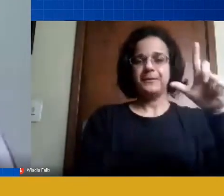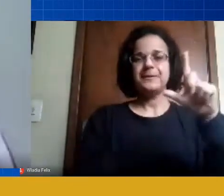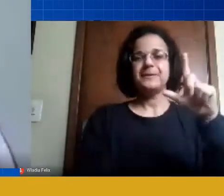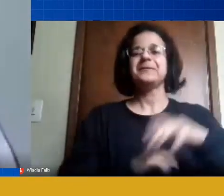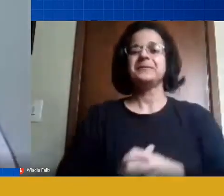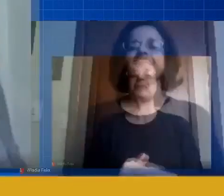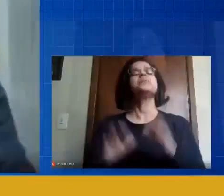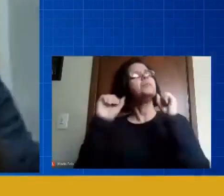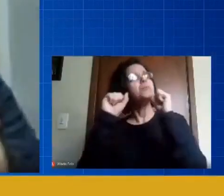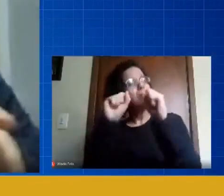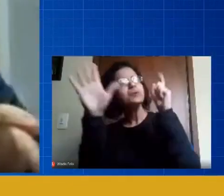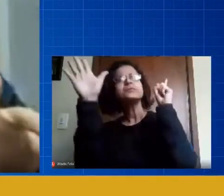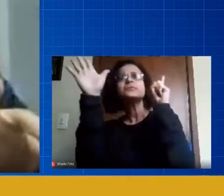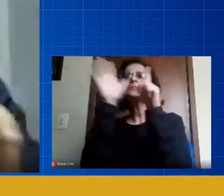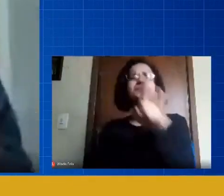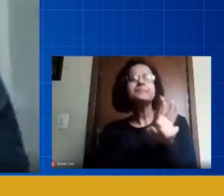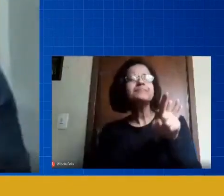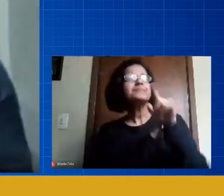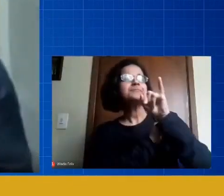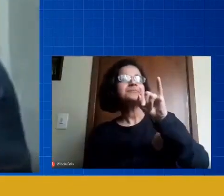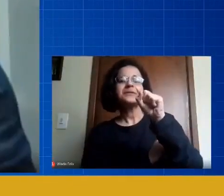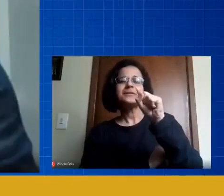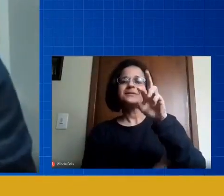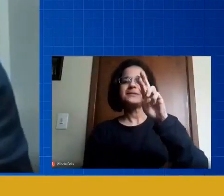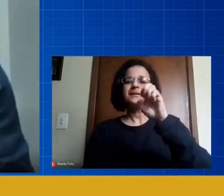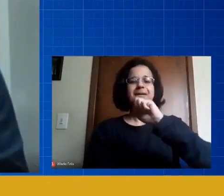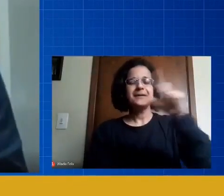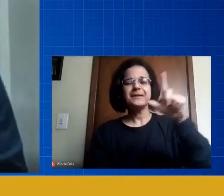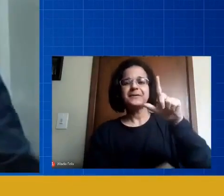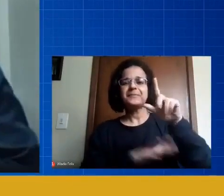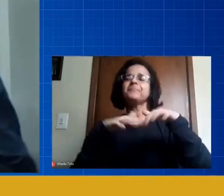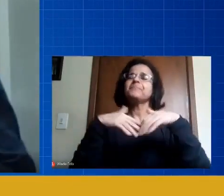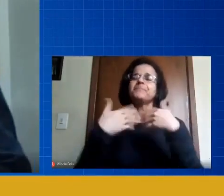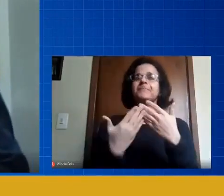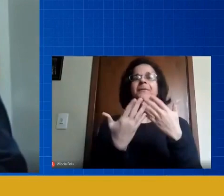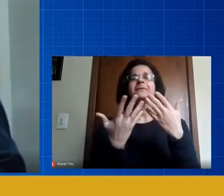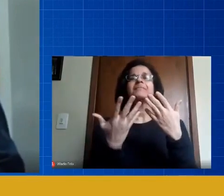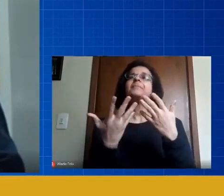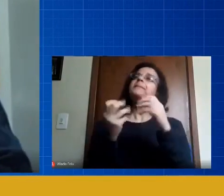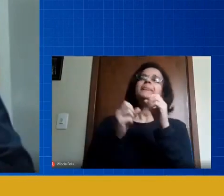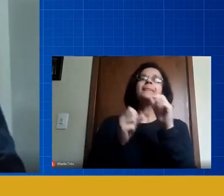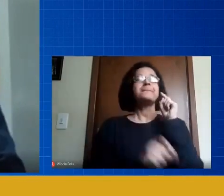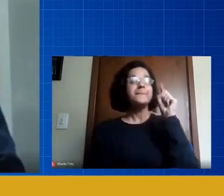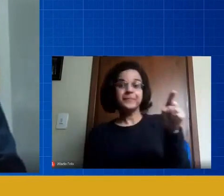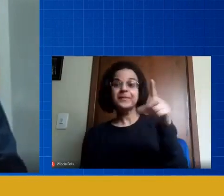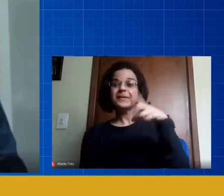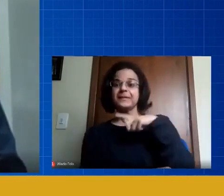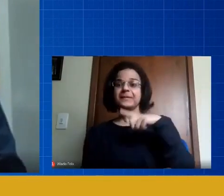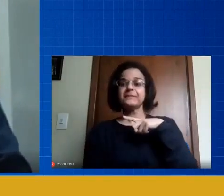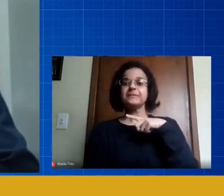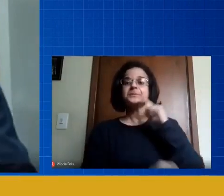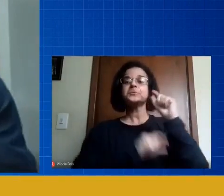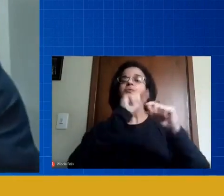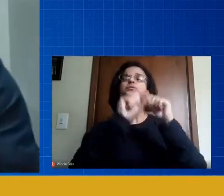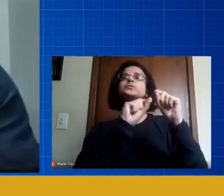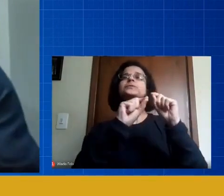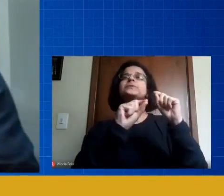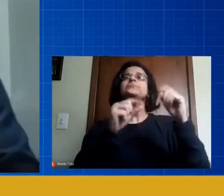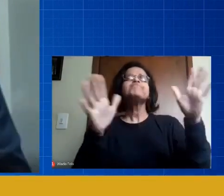fazer uma pergunta ao Israel? Pode, pode então vamos o Israel tem uma definição que eu acho